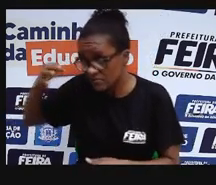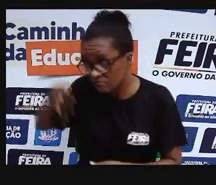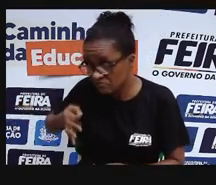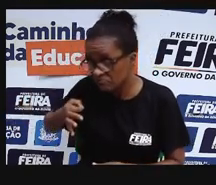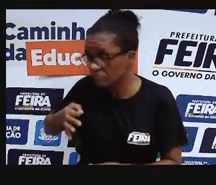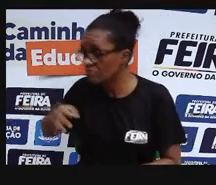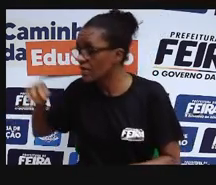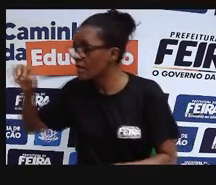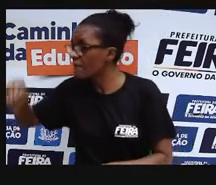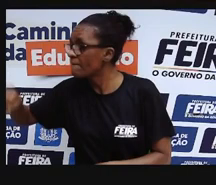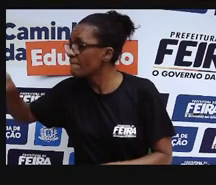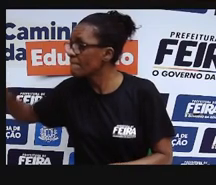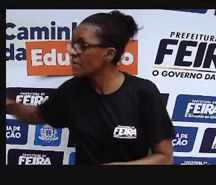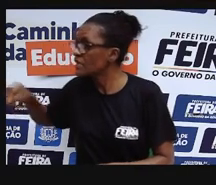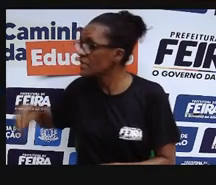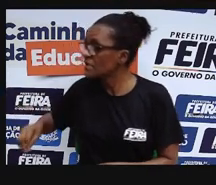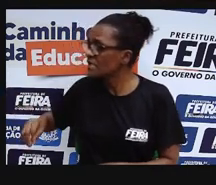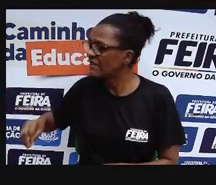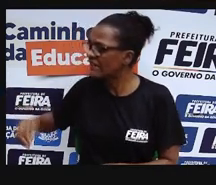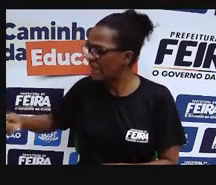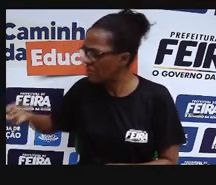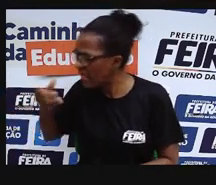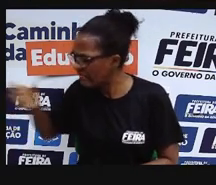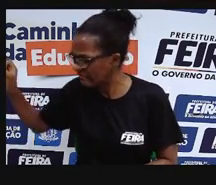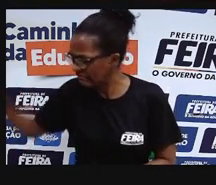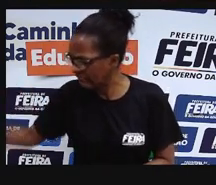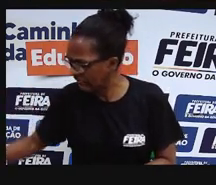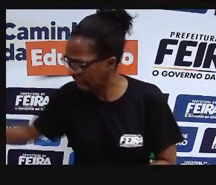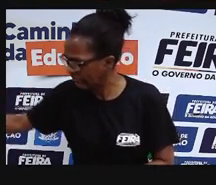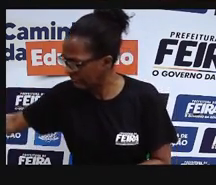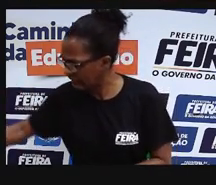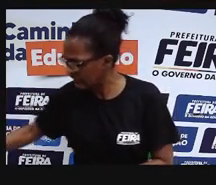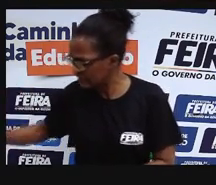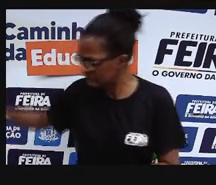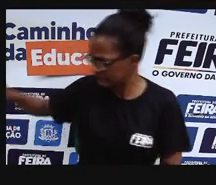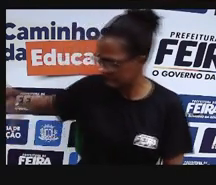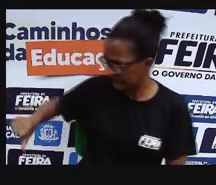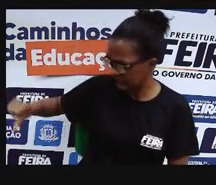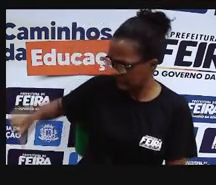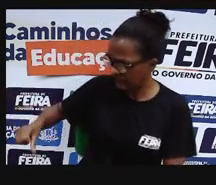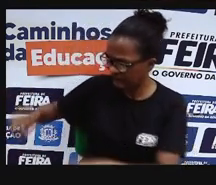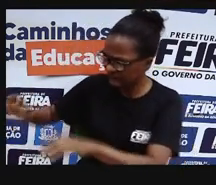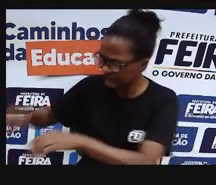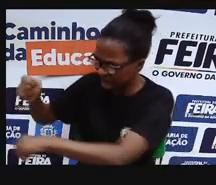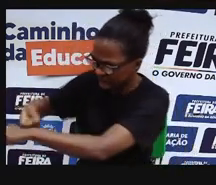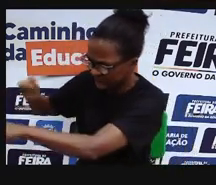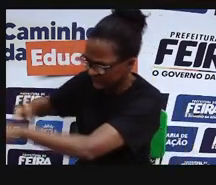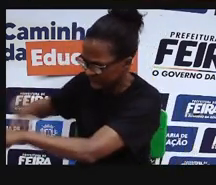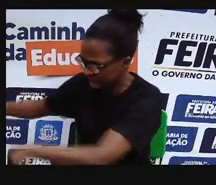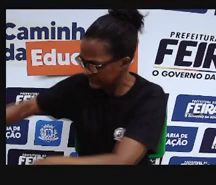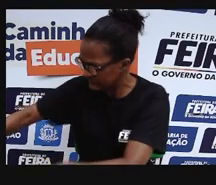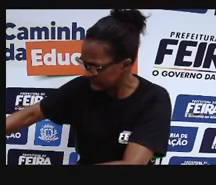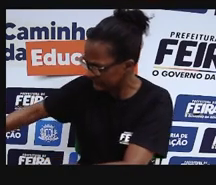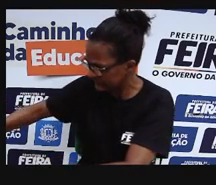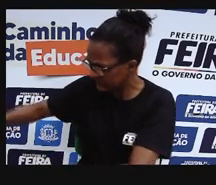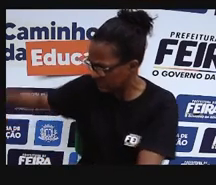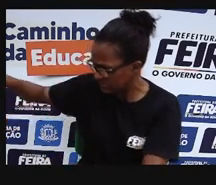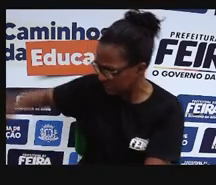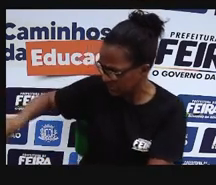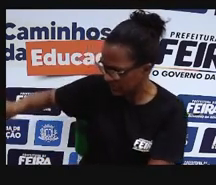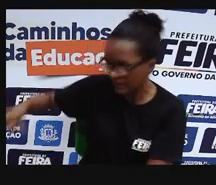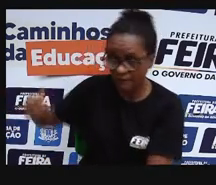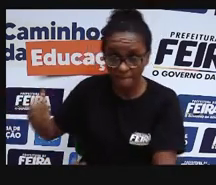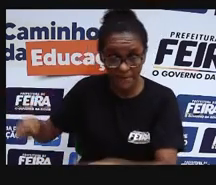ele teve quantidade de agrotóxico? Ele teve contaminação do solo? Será que esse alimento, ele